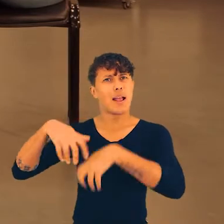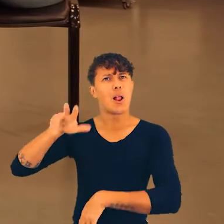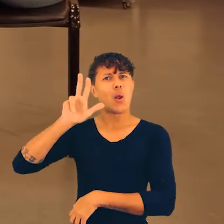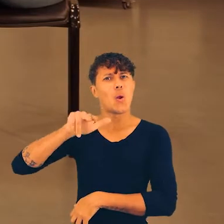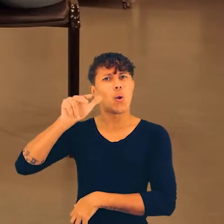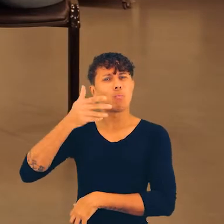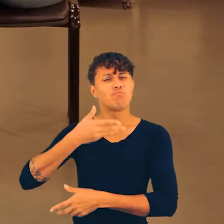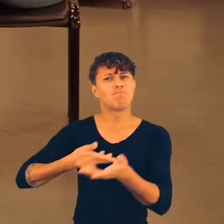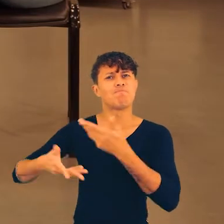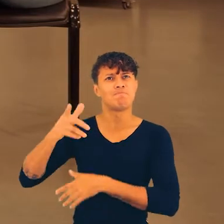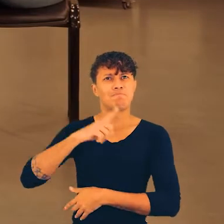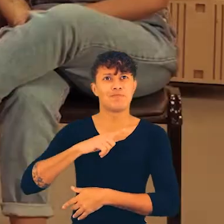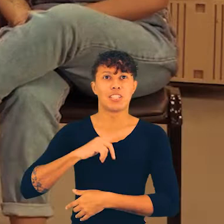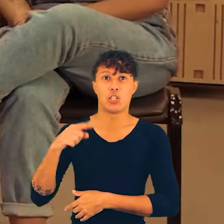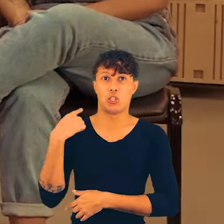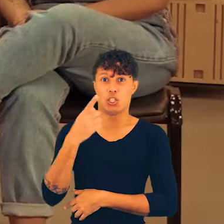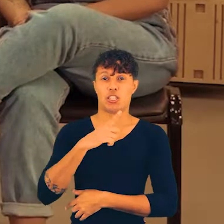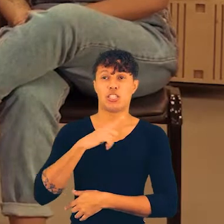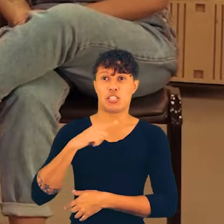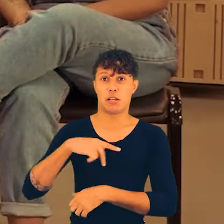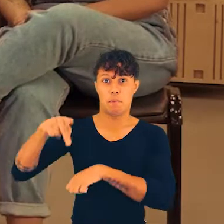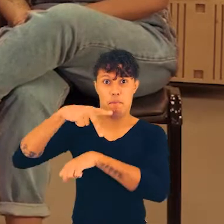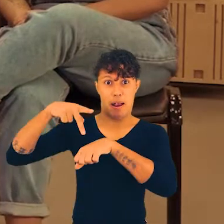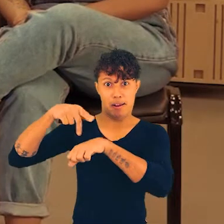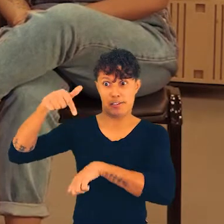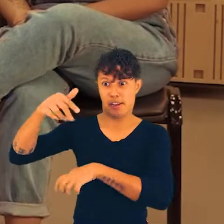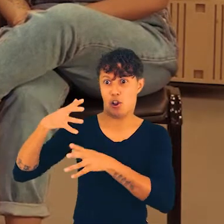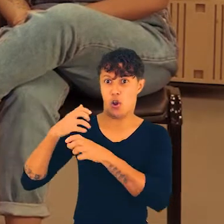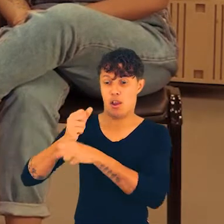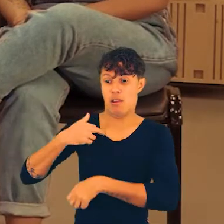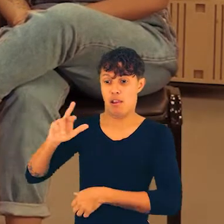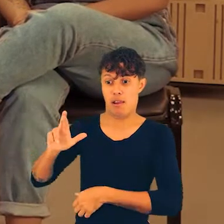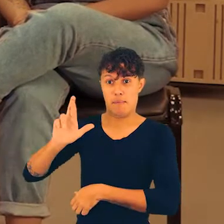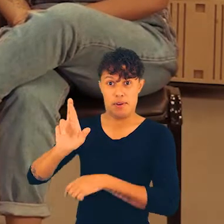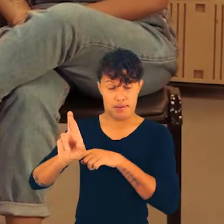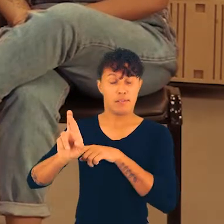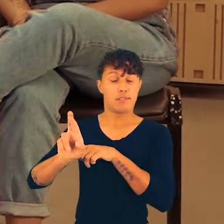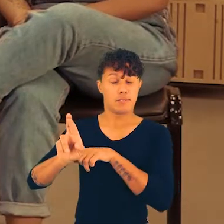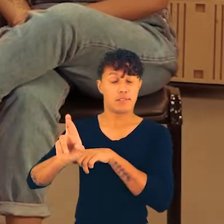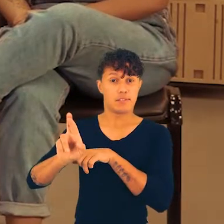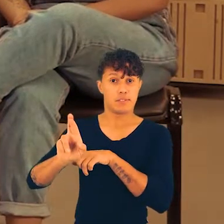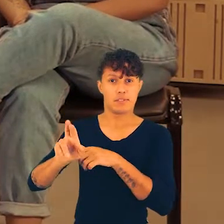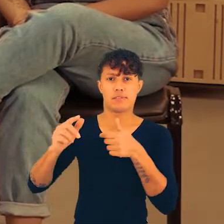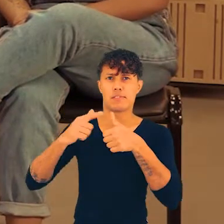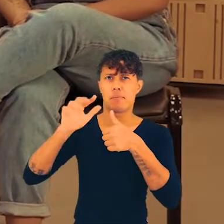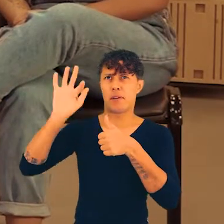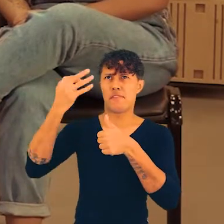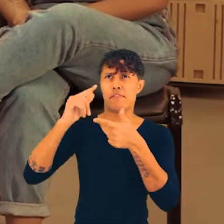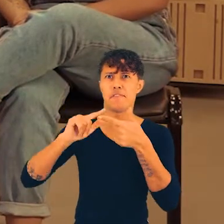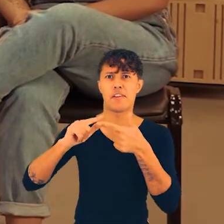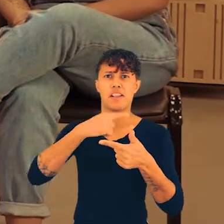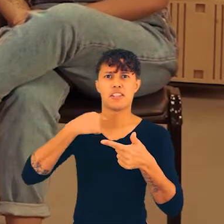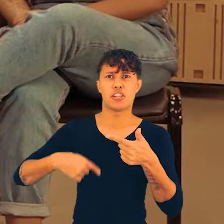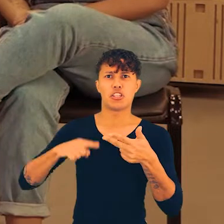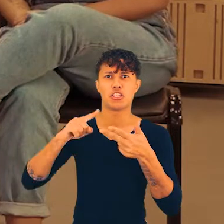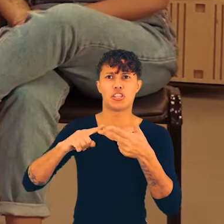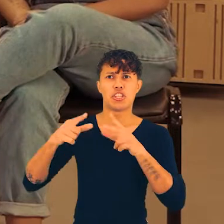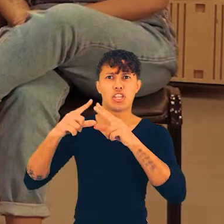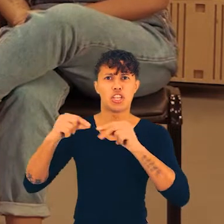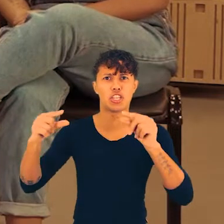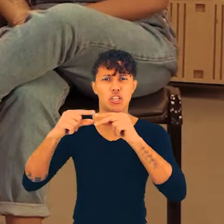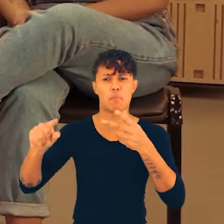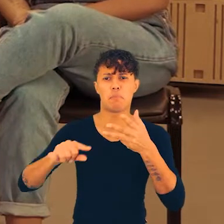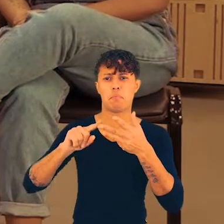isso está relacionado. Nós tínhamos sete países, né, representamos sete países. França, China,